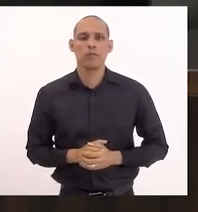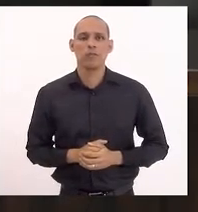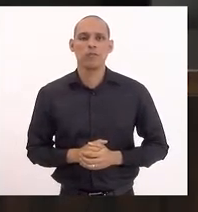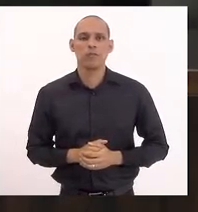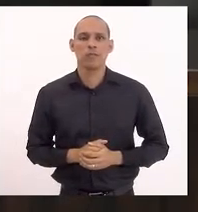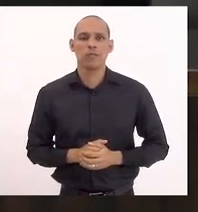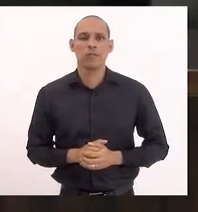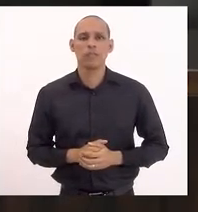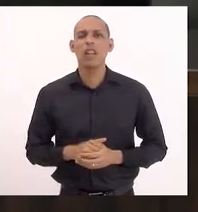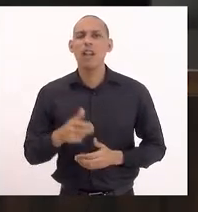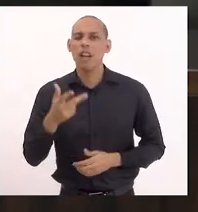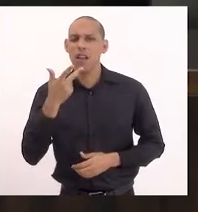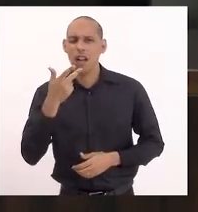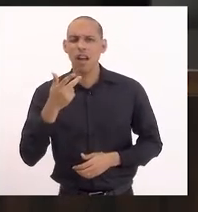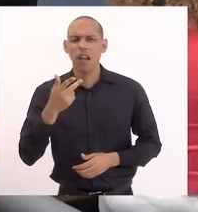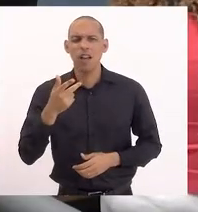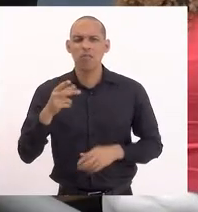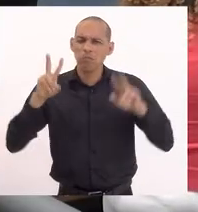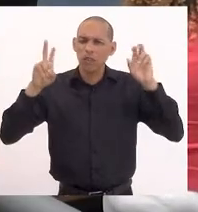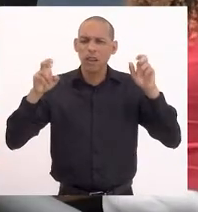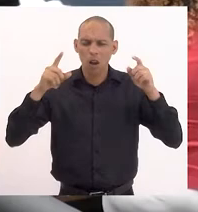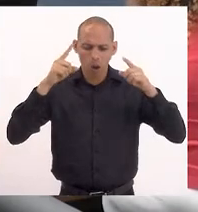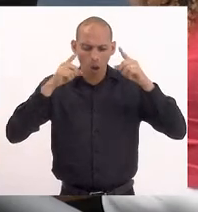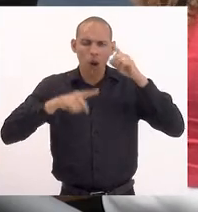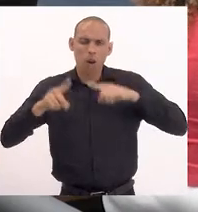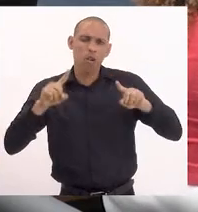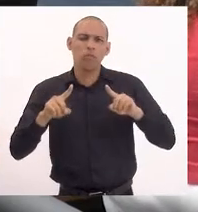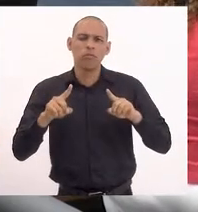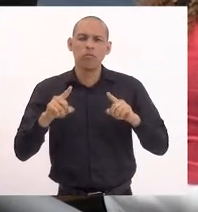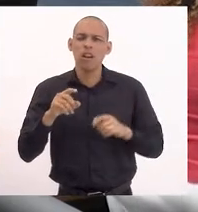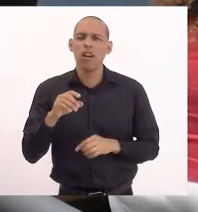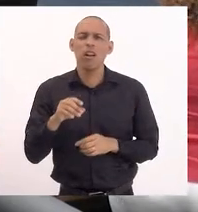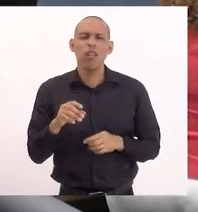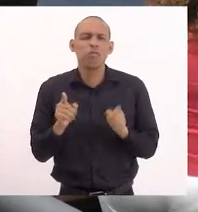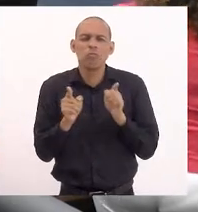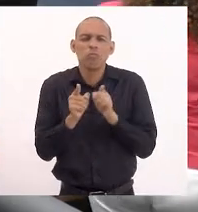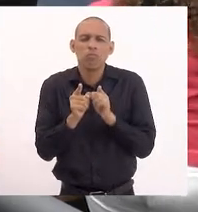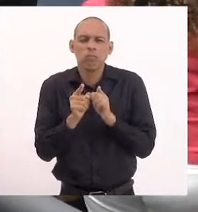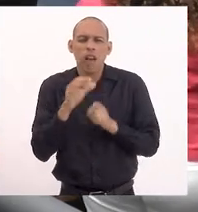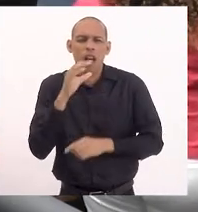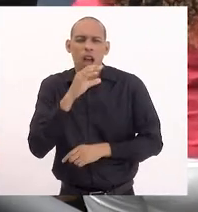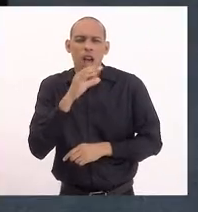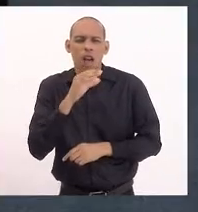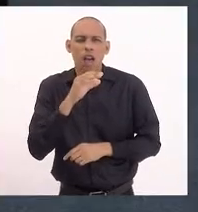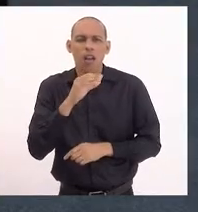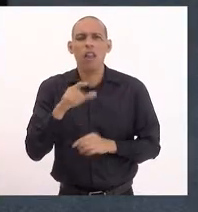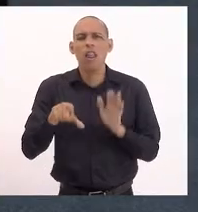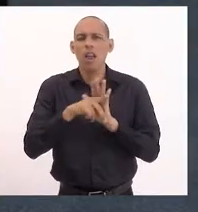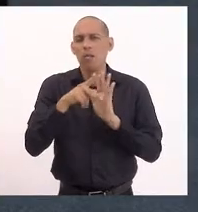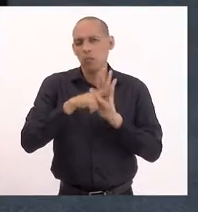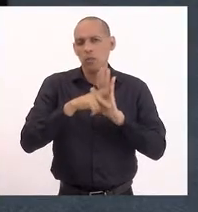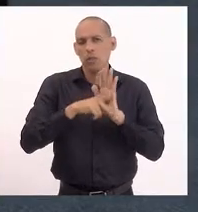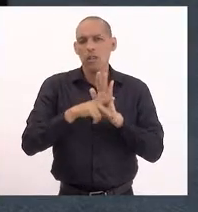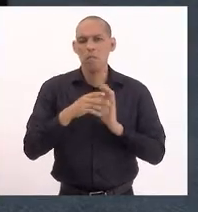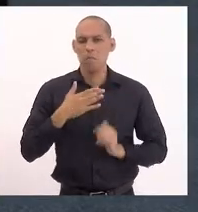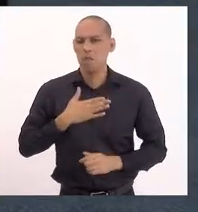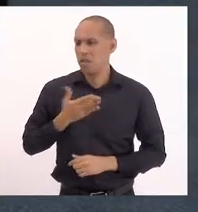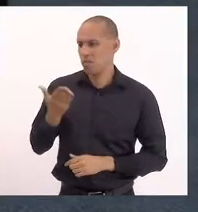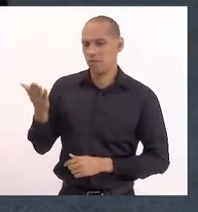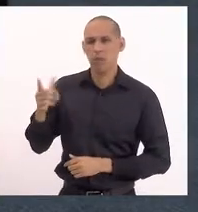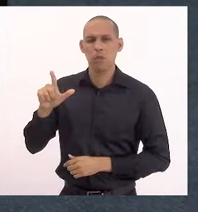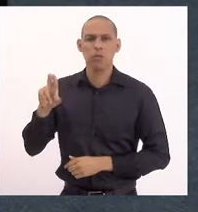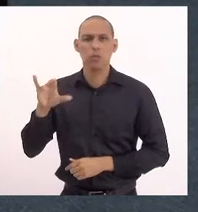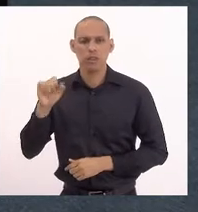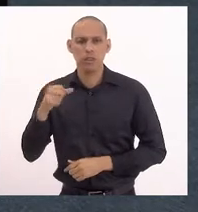Eu queria fazer uma questão de ordem, presidente, muito breve. Sobre? Sobre o projeto de lei meu e do Luiz Paulo. Não